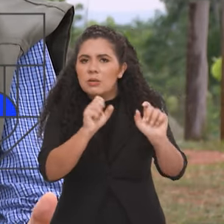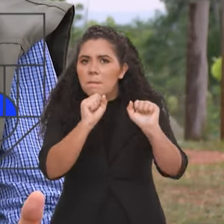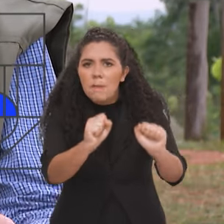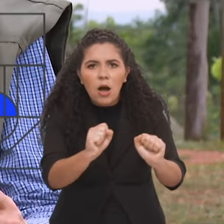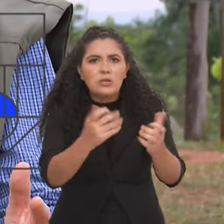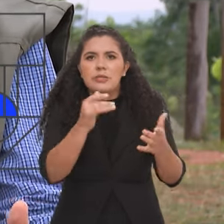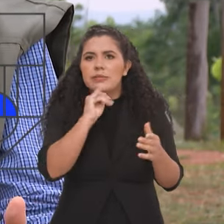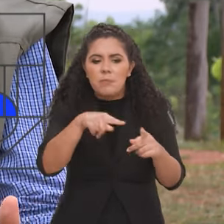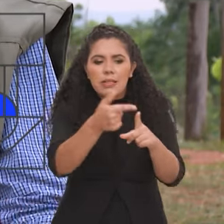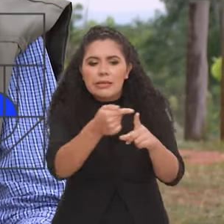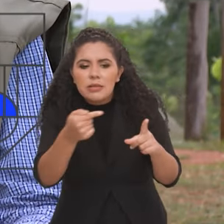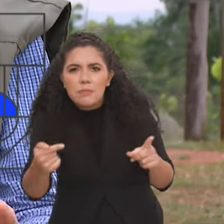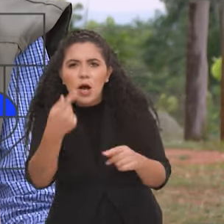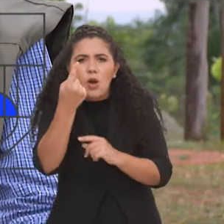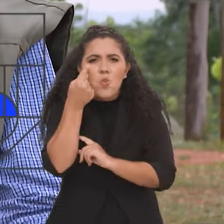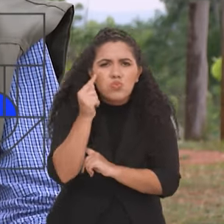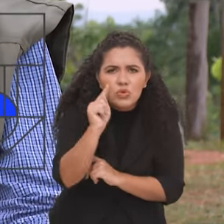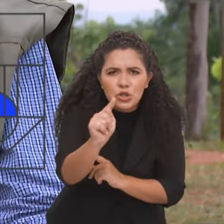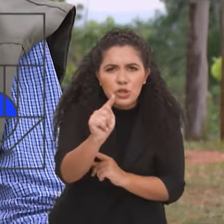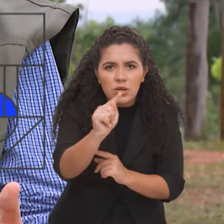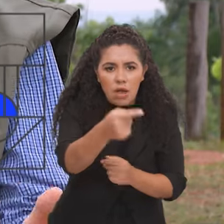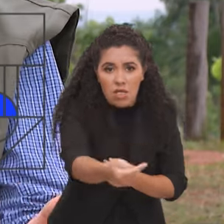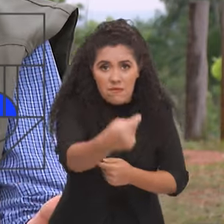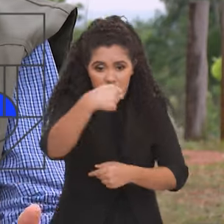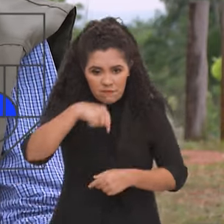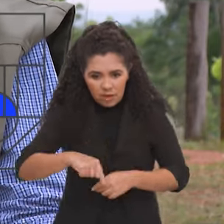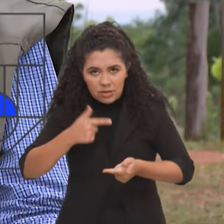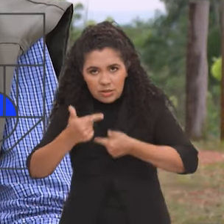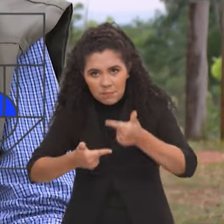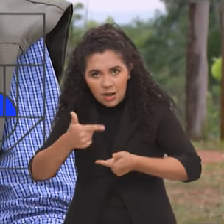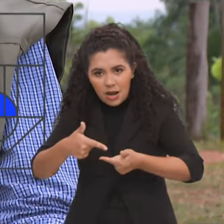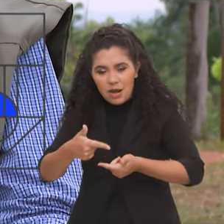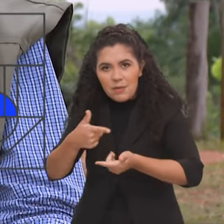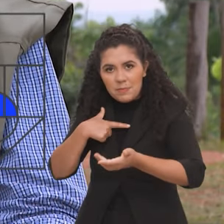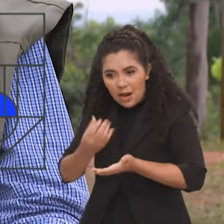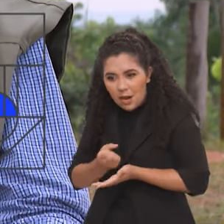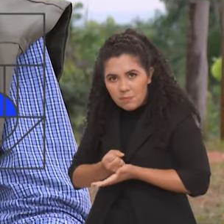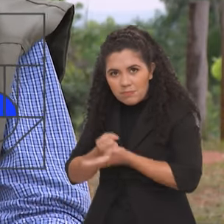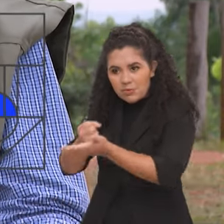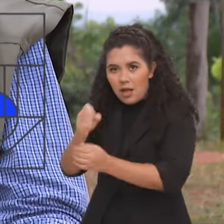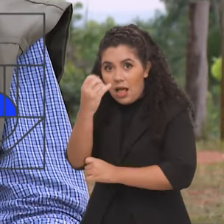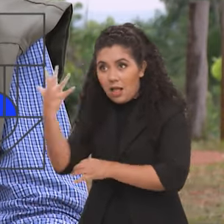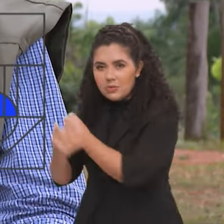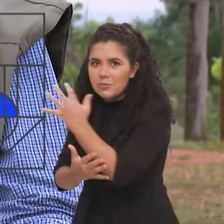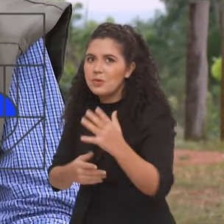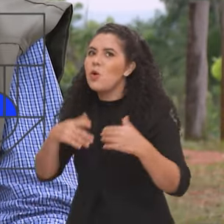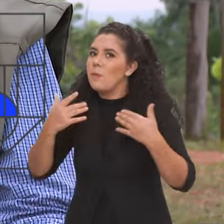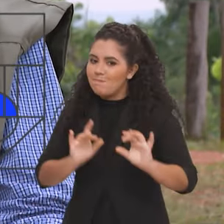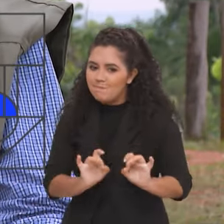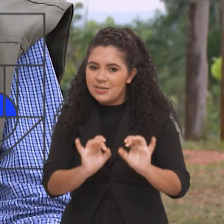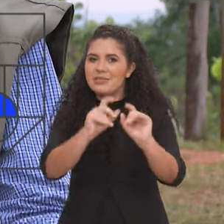tempo, algumas horas da sua semana e vem fazer um trabalho em benefício da natureza, eu acho que essa é uma pessoa bastante